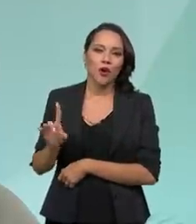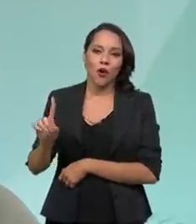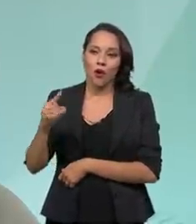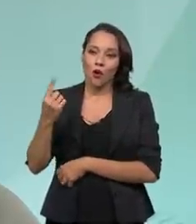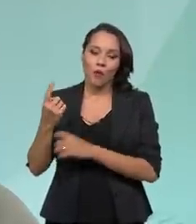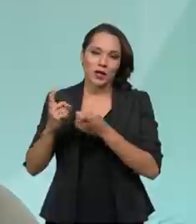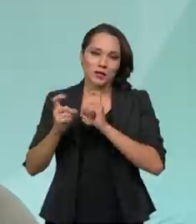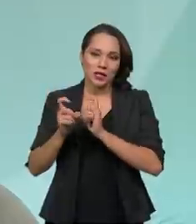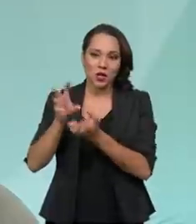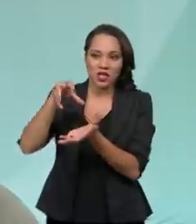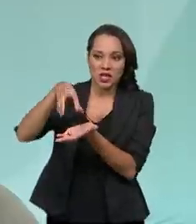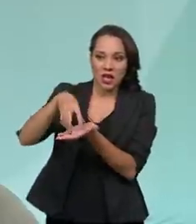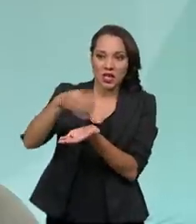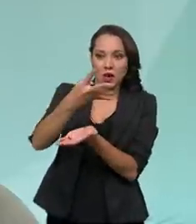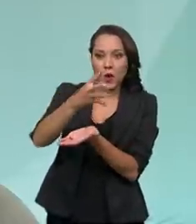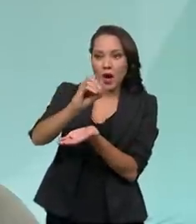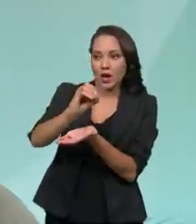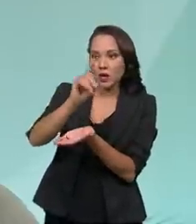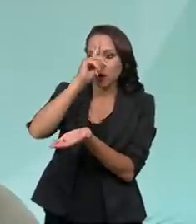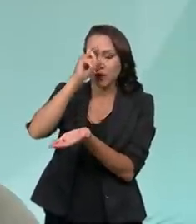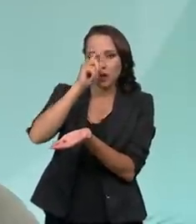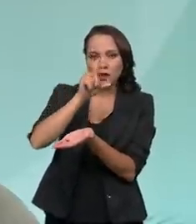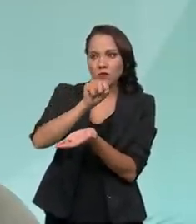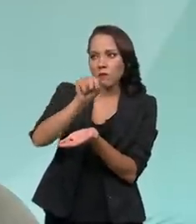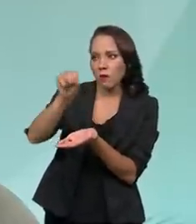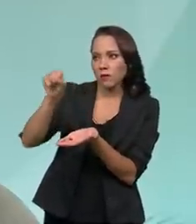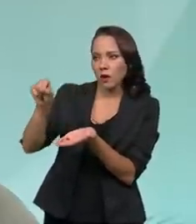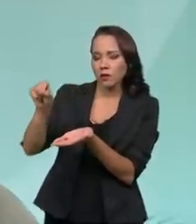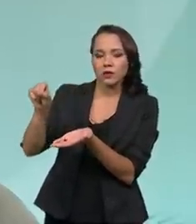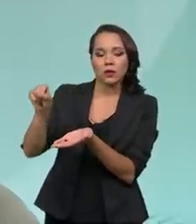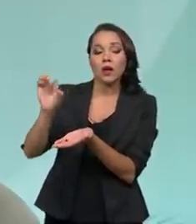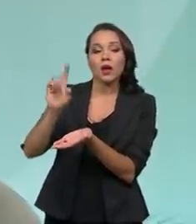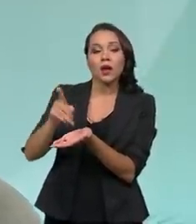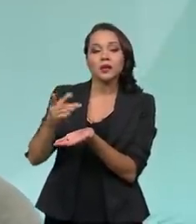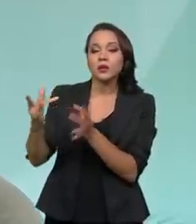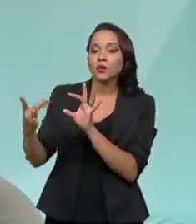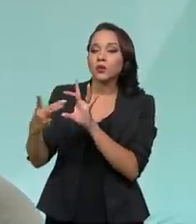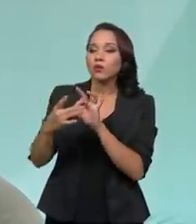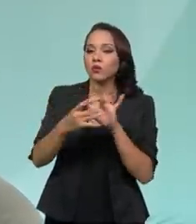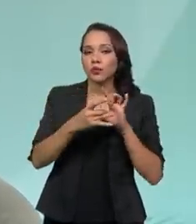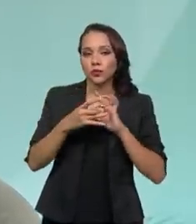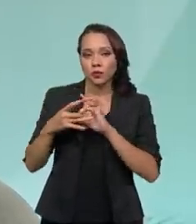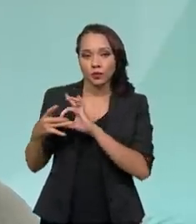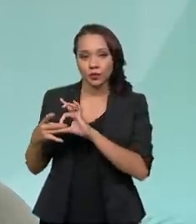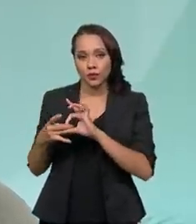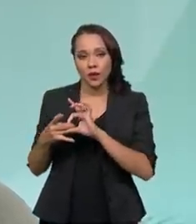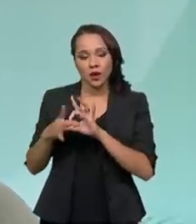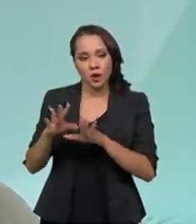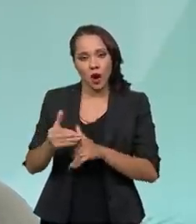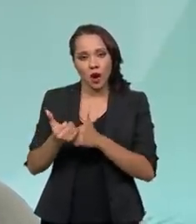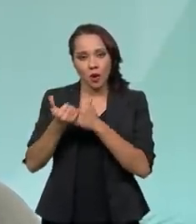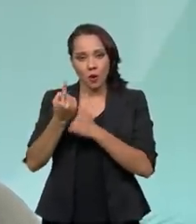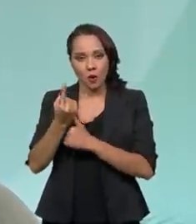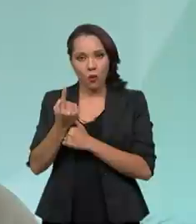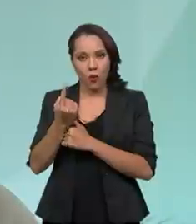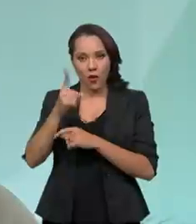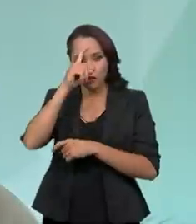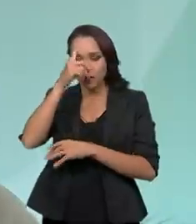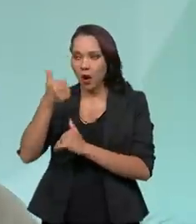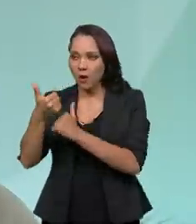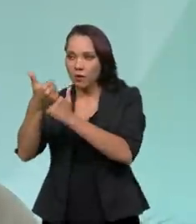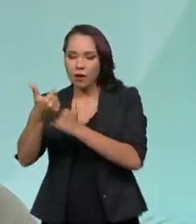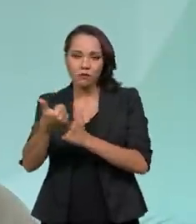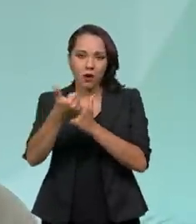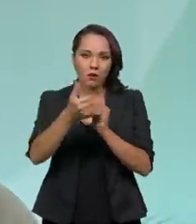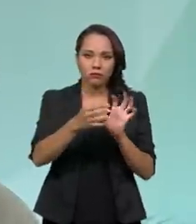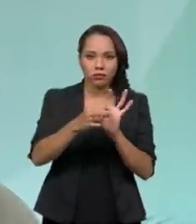administração central e 40 hospitais. Nós somos uma rede. Então, o apoio de um hospital ao outro, isso